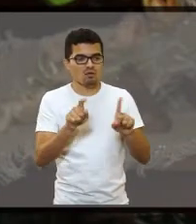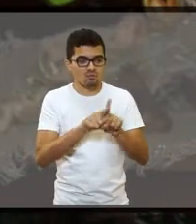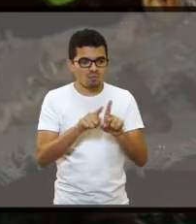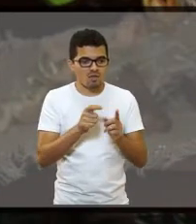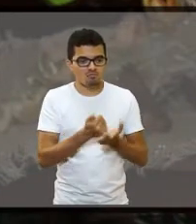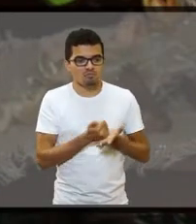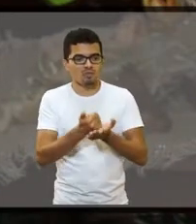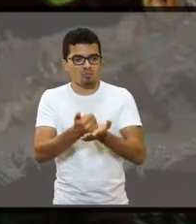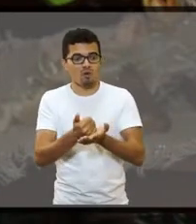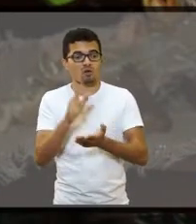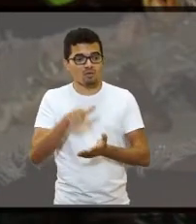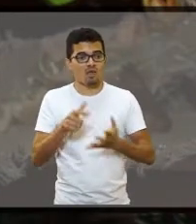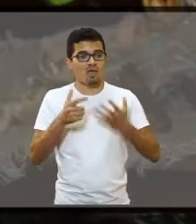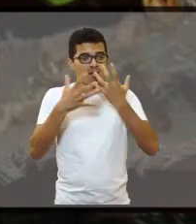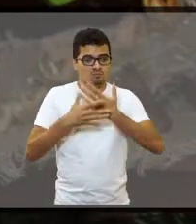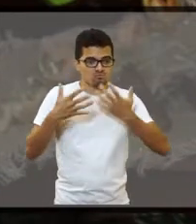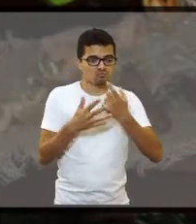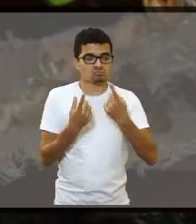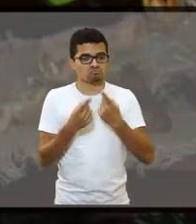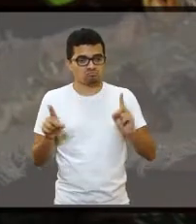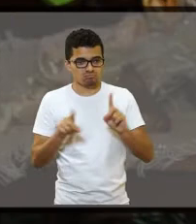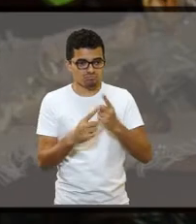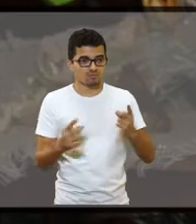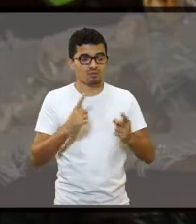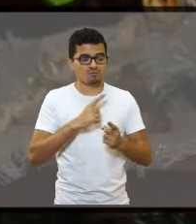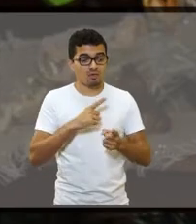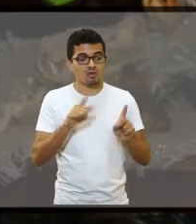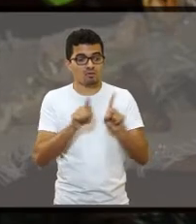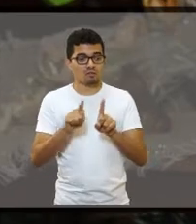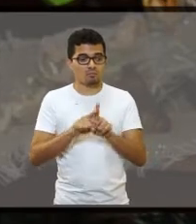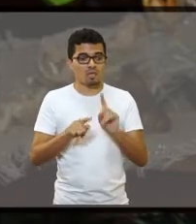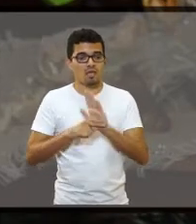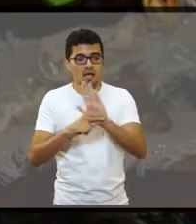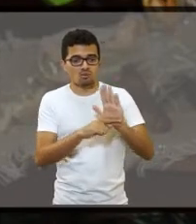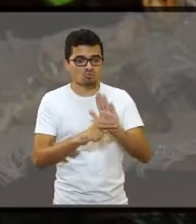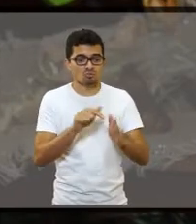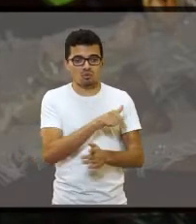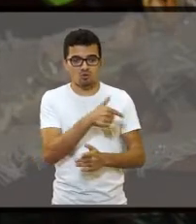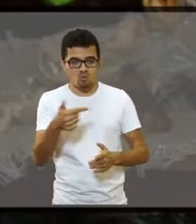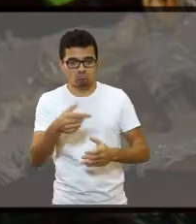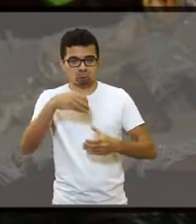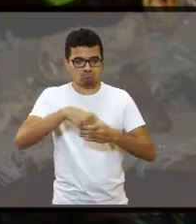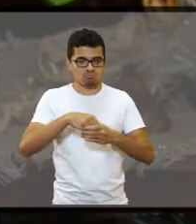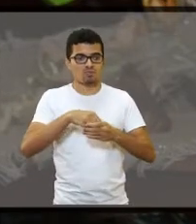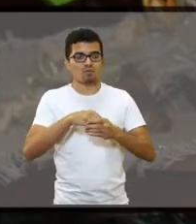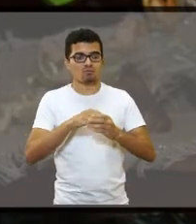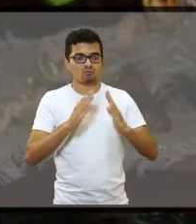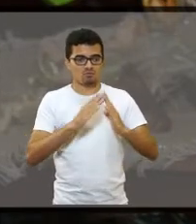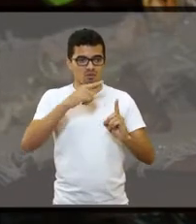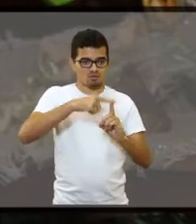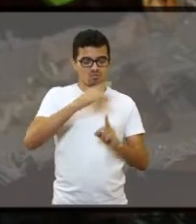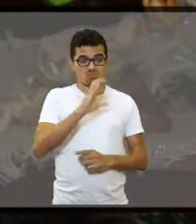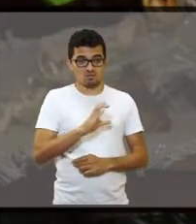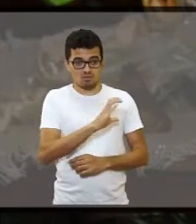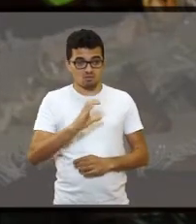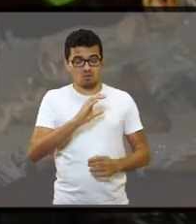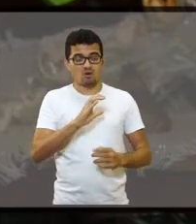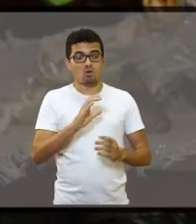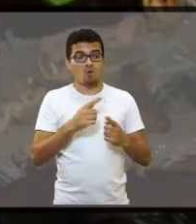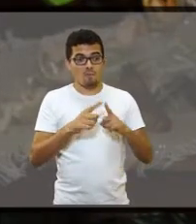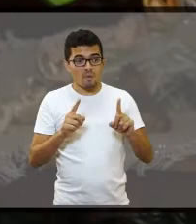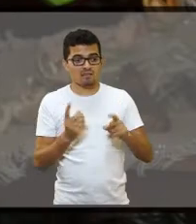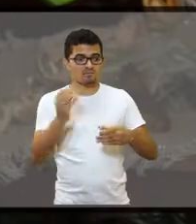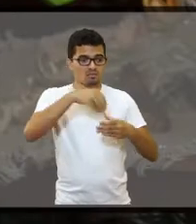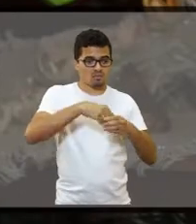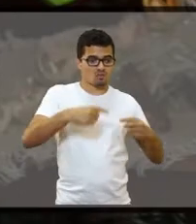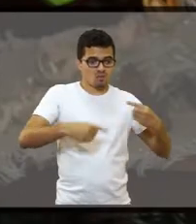a nossa música, com a nossa missão, com o nosso dom. E fora isso a gente ajuda outras obras da Igreja Católica também. Mas dentro da política